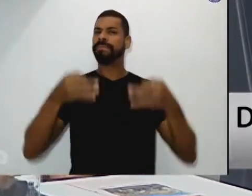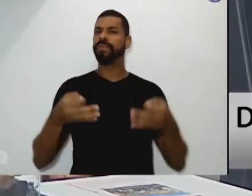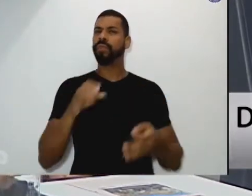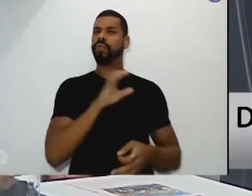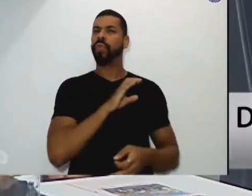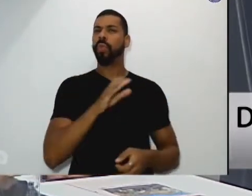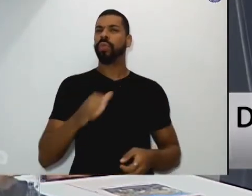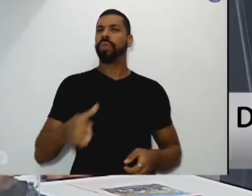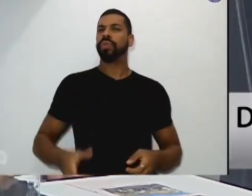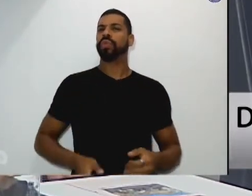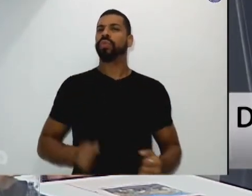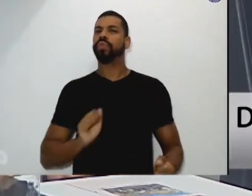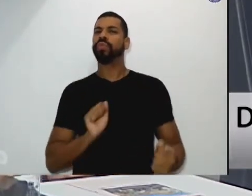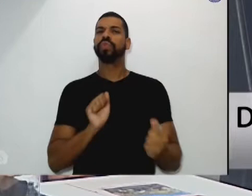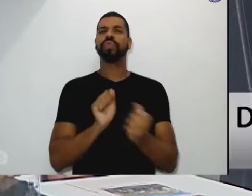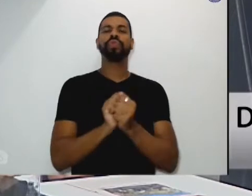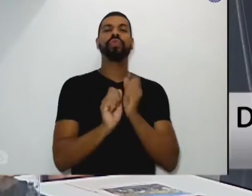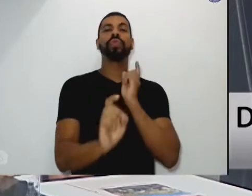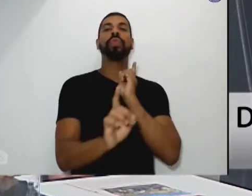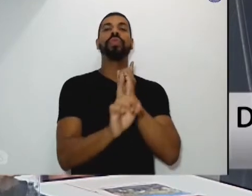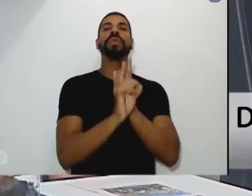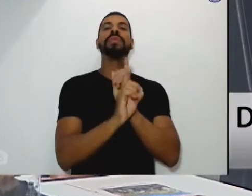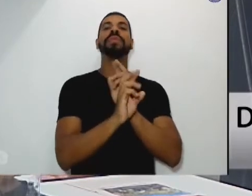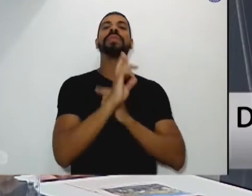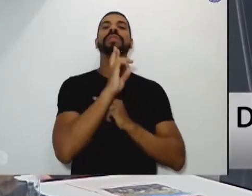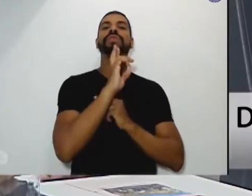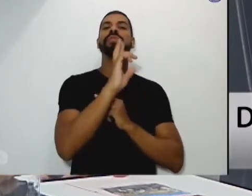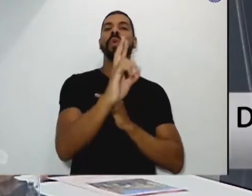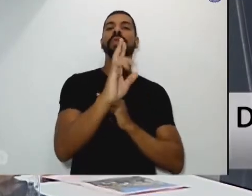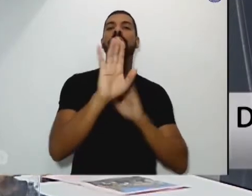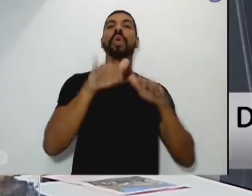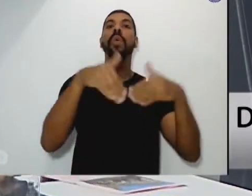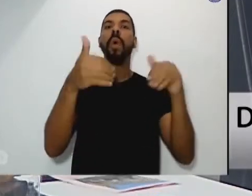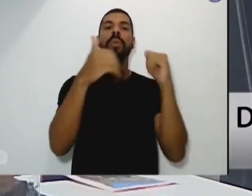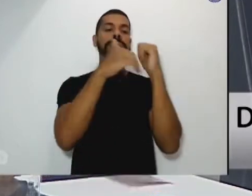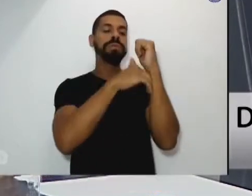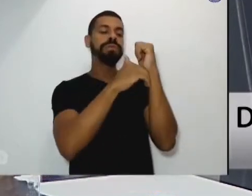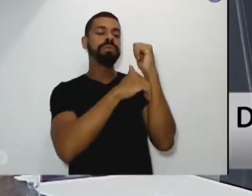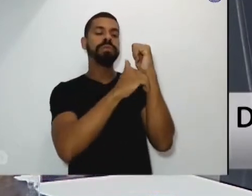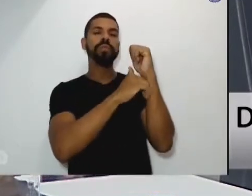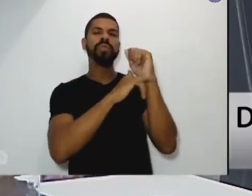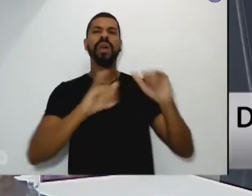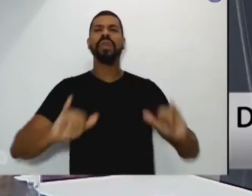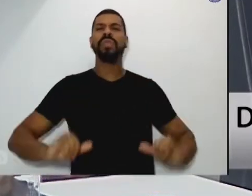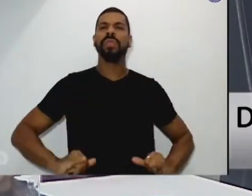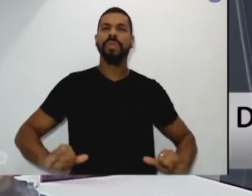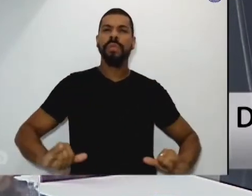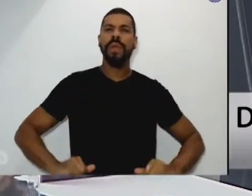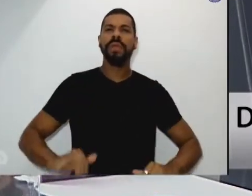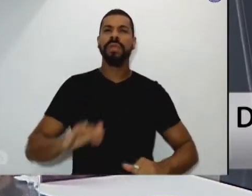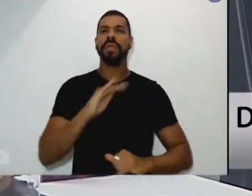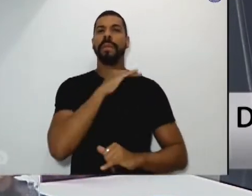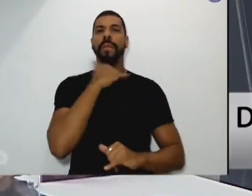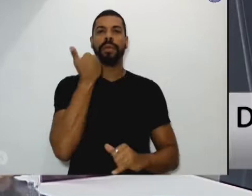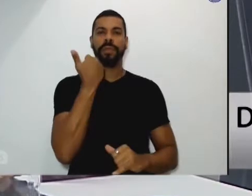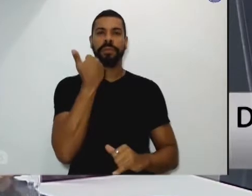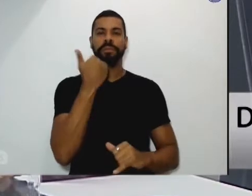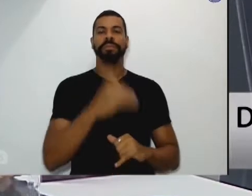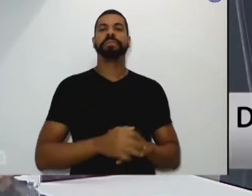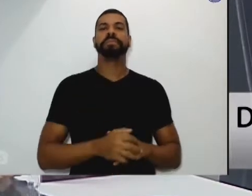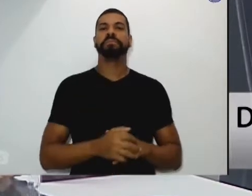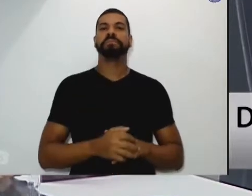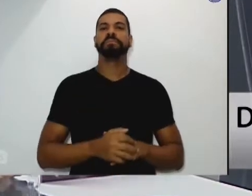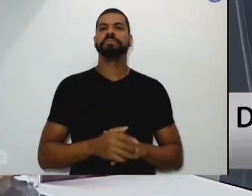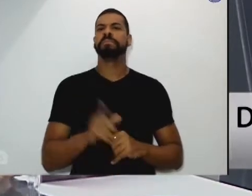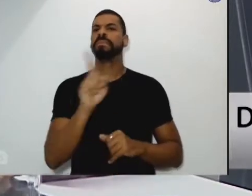encontramos resposta para o mistério do sofrimento e da morte. Não fomos criados